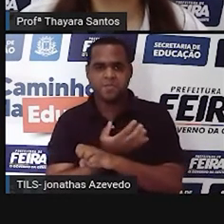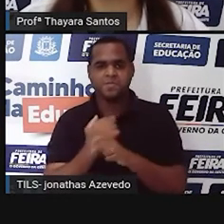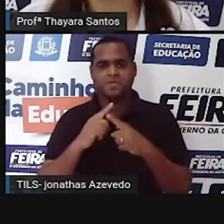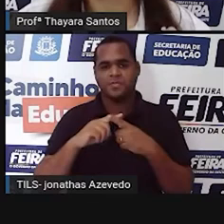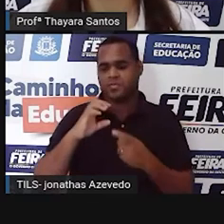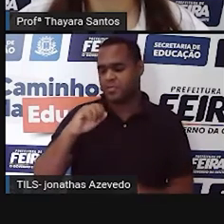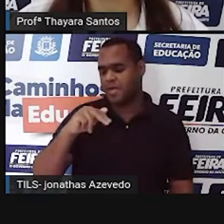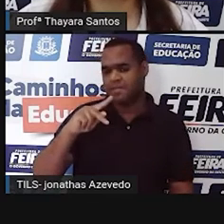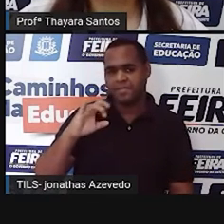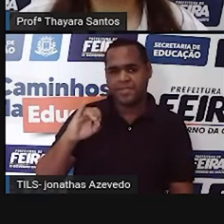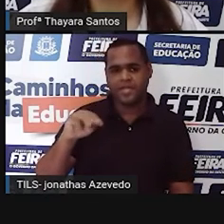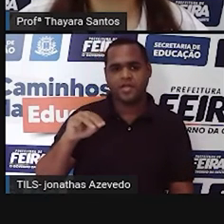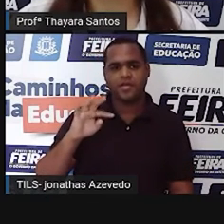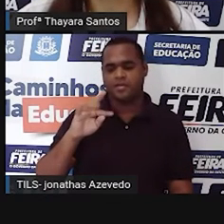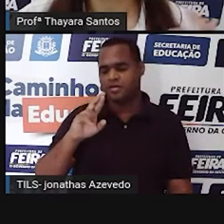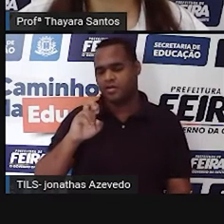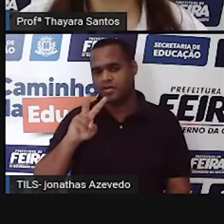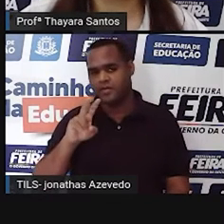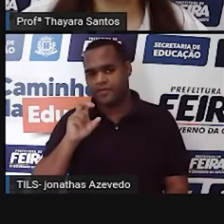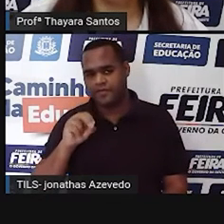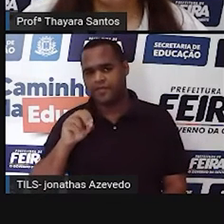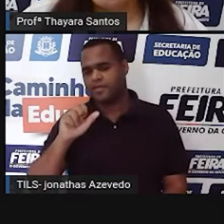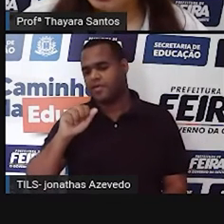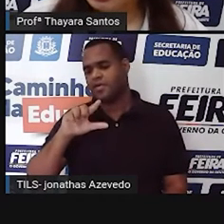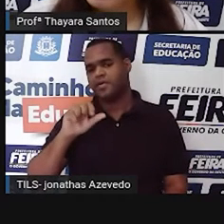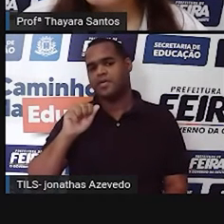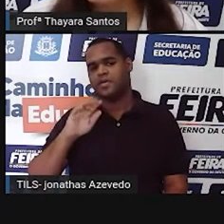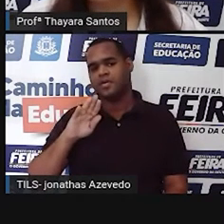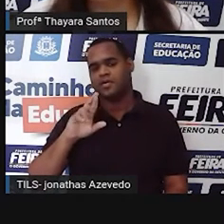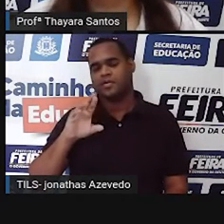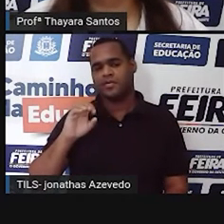-porquilha, o trevo nativo e o algarrobo.